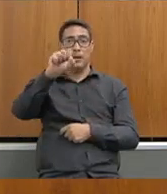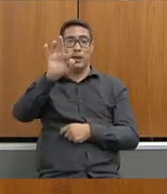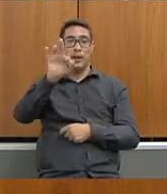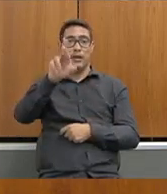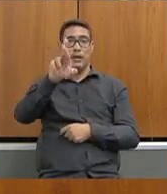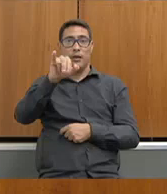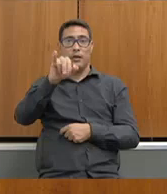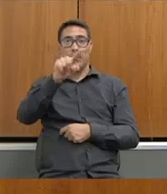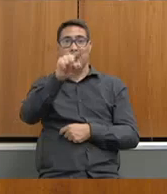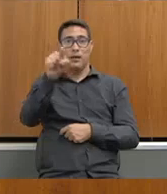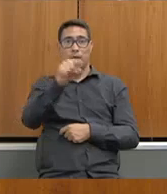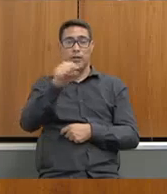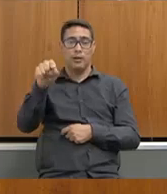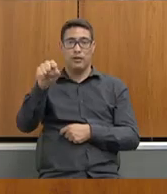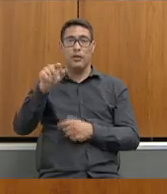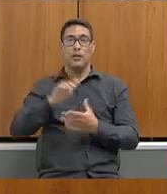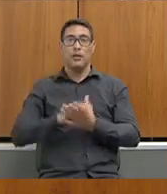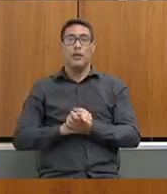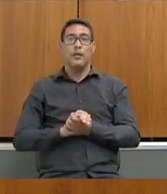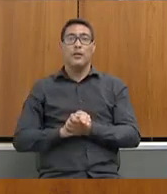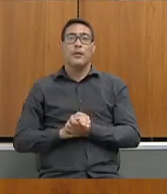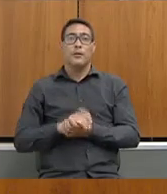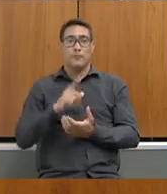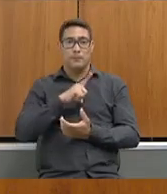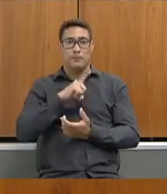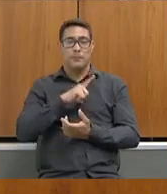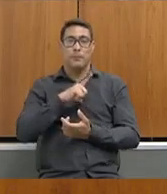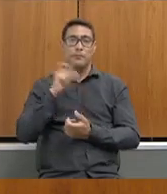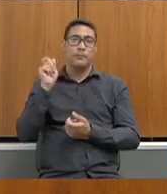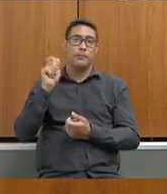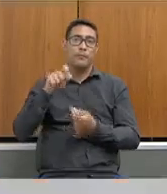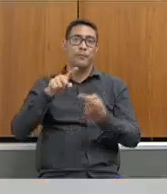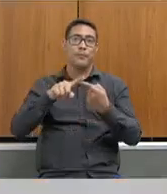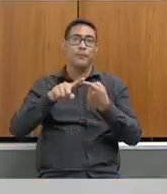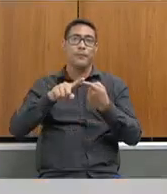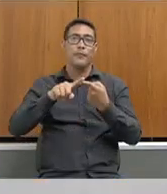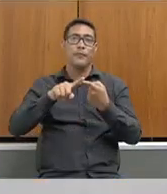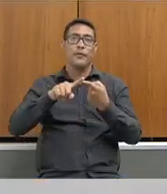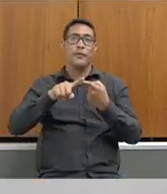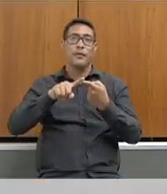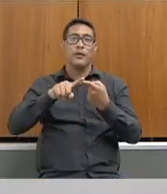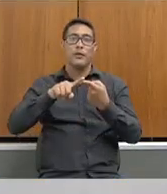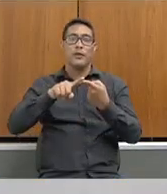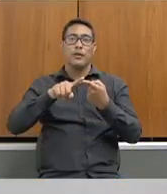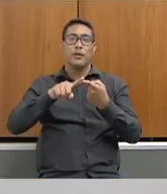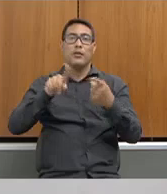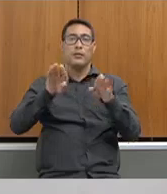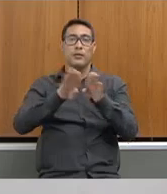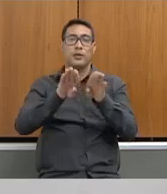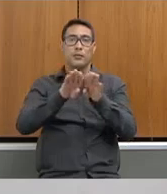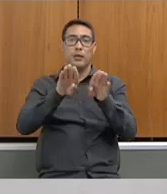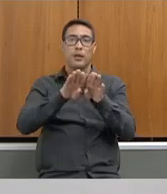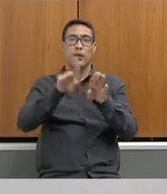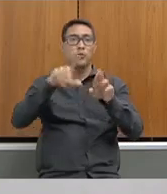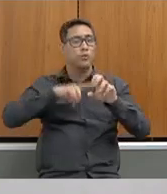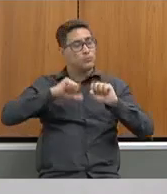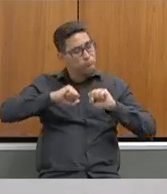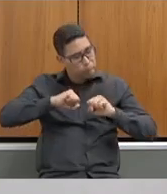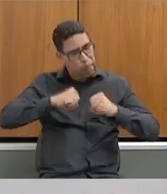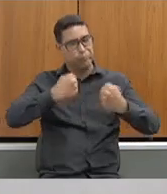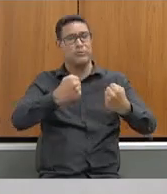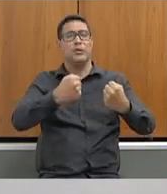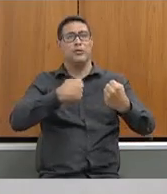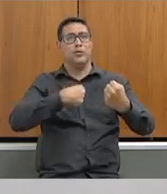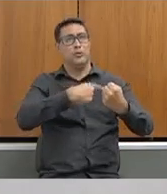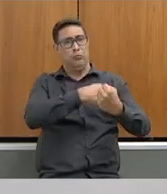Quero comentar, Vossa Excelência, na condução dos trabalhos dessa comissão e, particularmente, pela sua determinação à frente